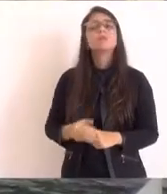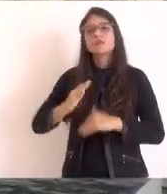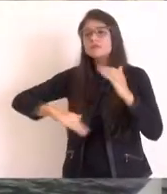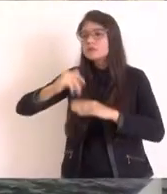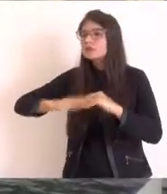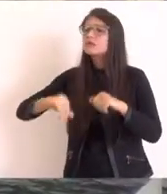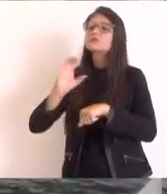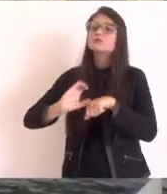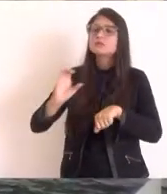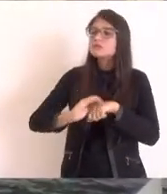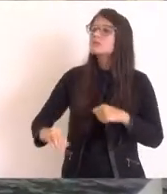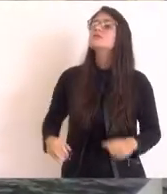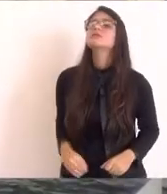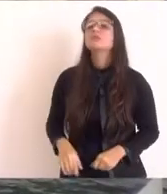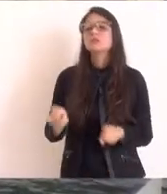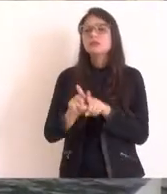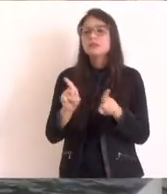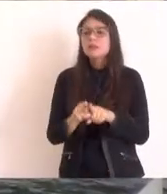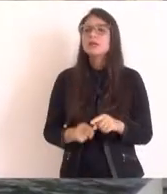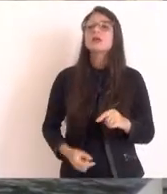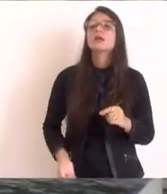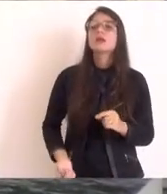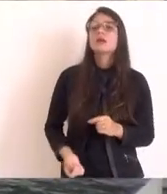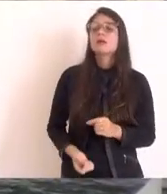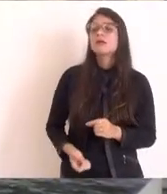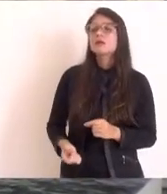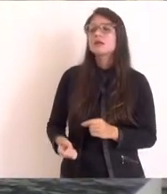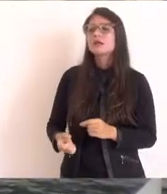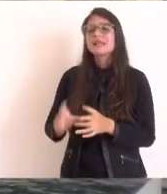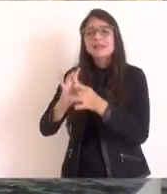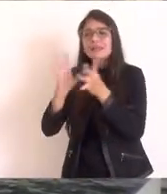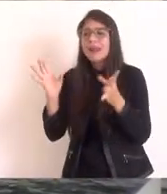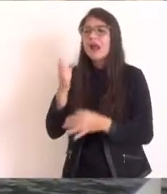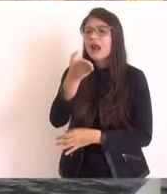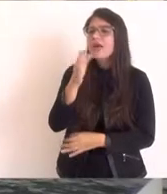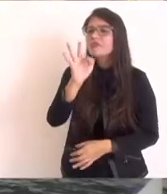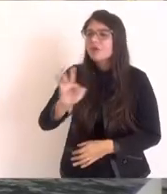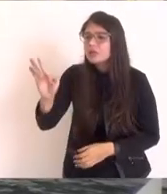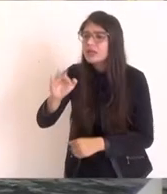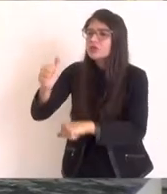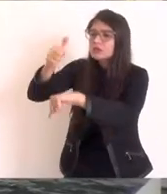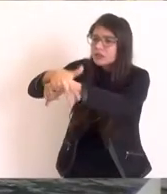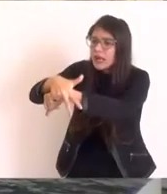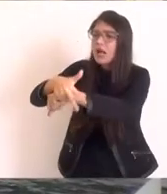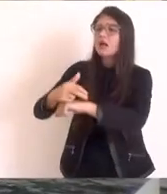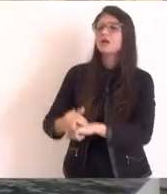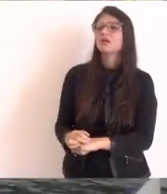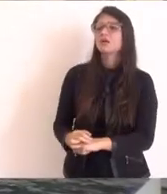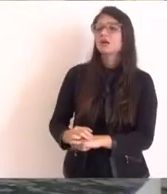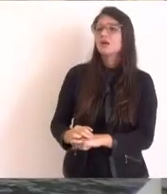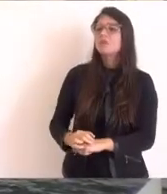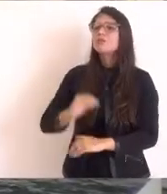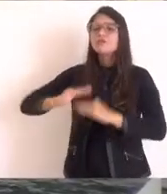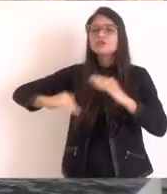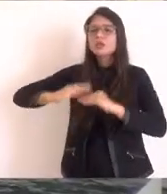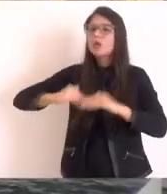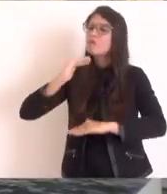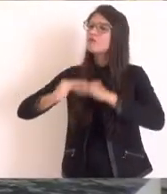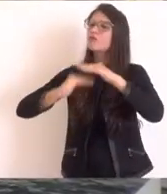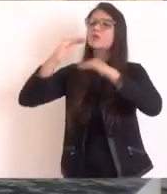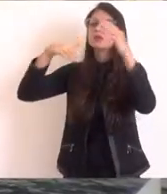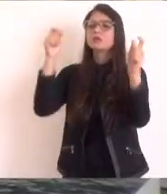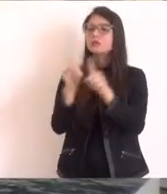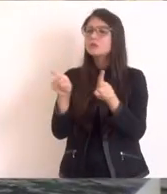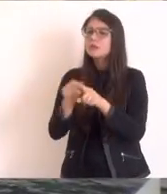disponibilização de faculdades para que eles possam crescer profissionalmente e também para que eles façam cursos